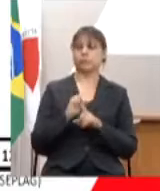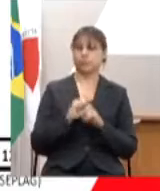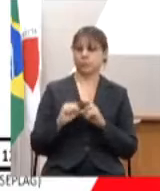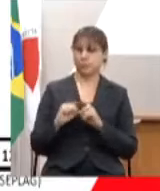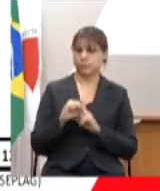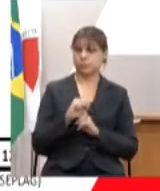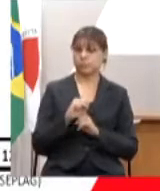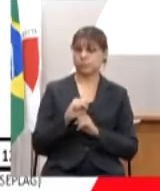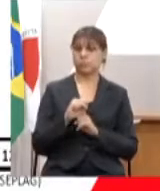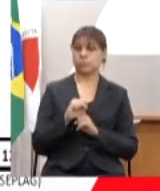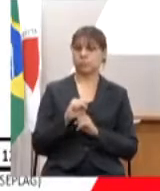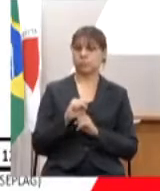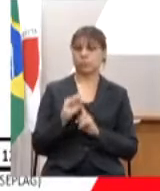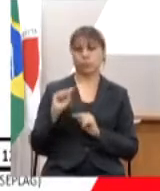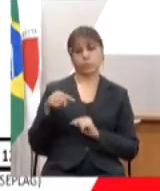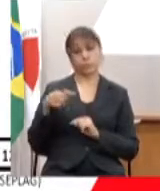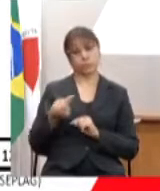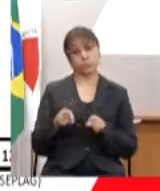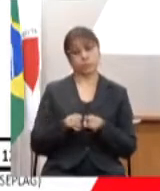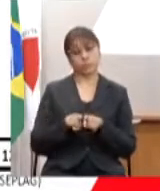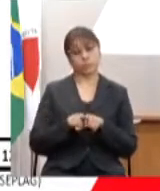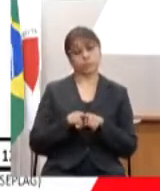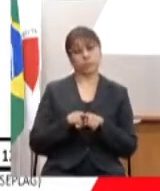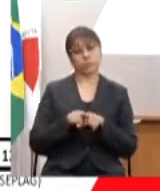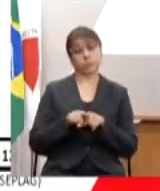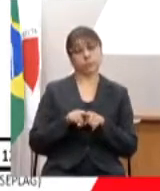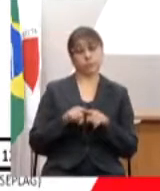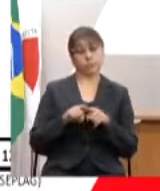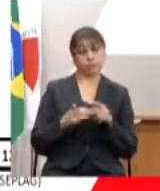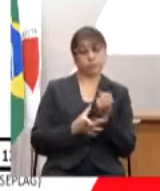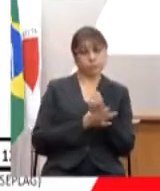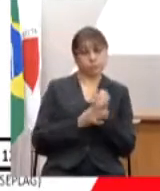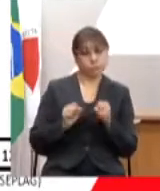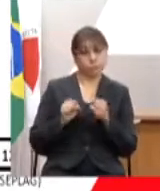e aí, posteriormente, segurança, saúde e educação.